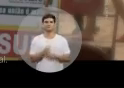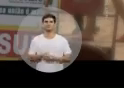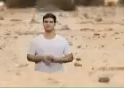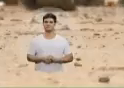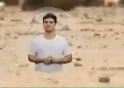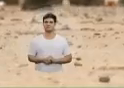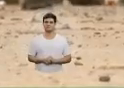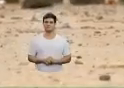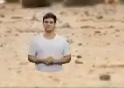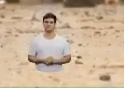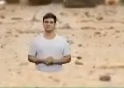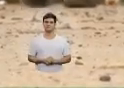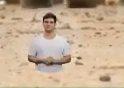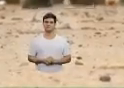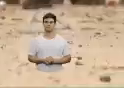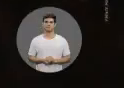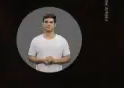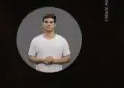capital.